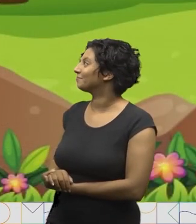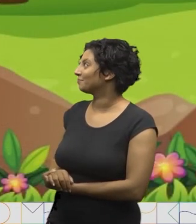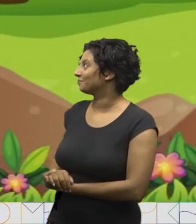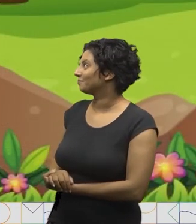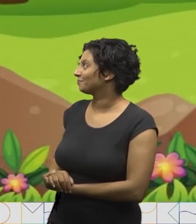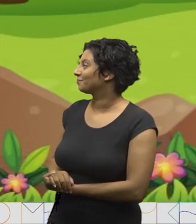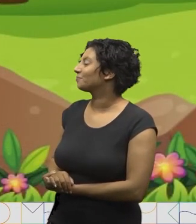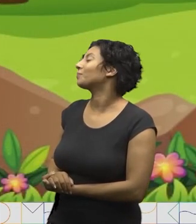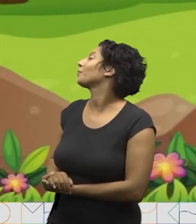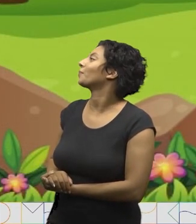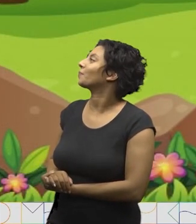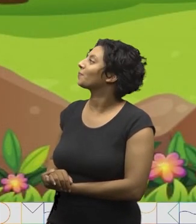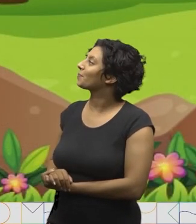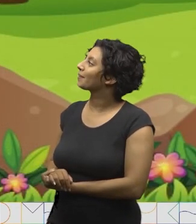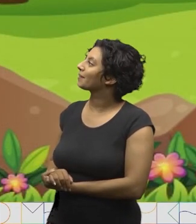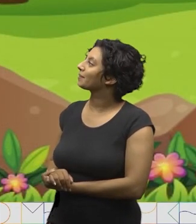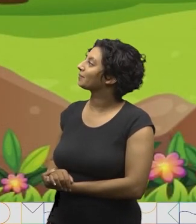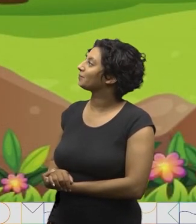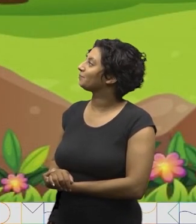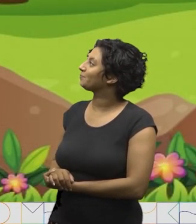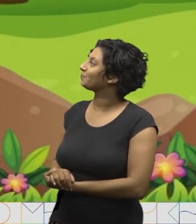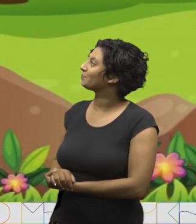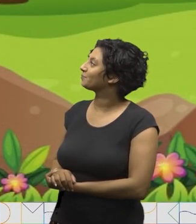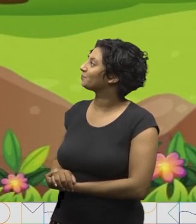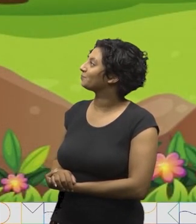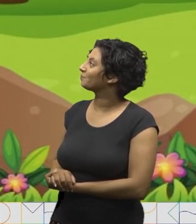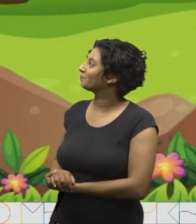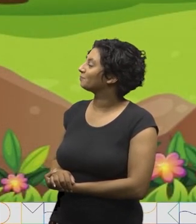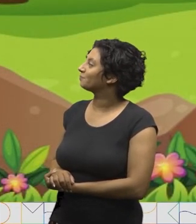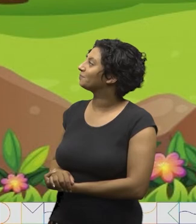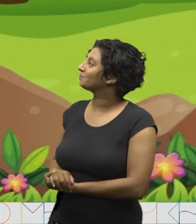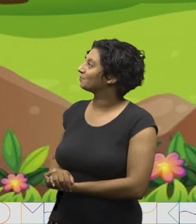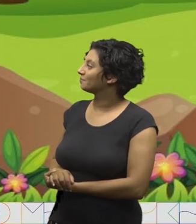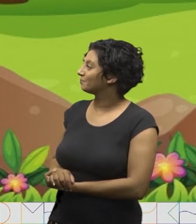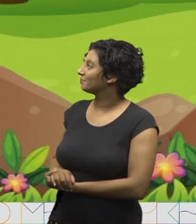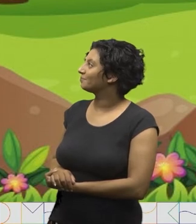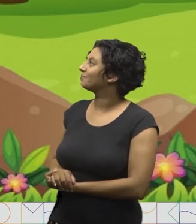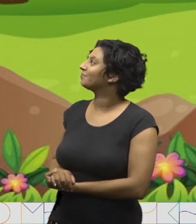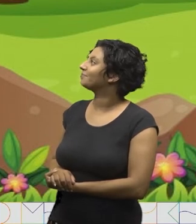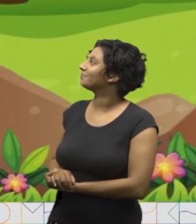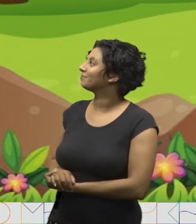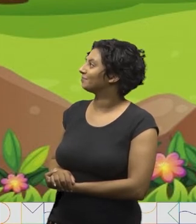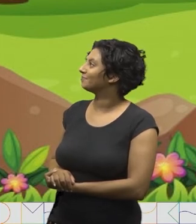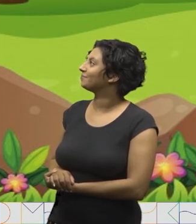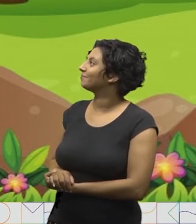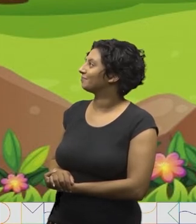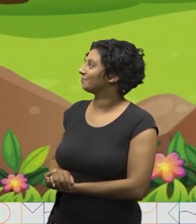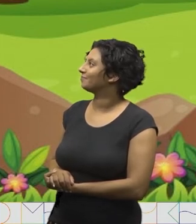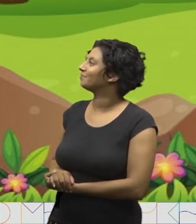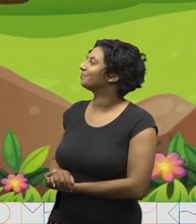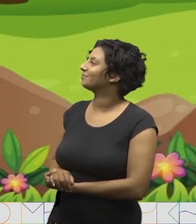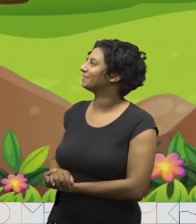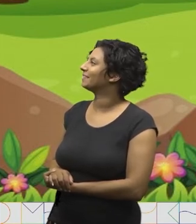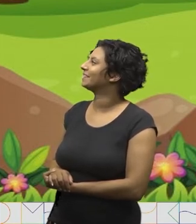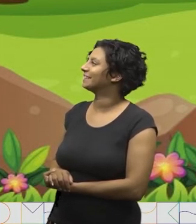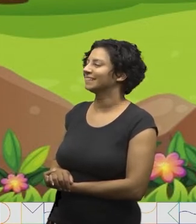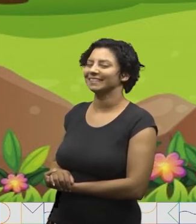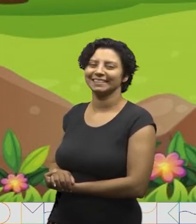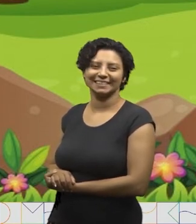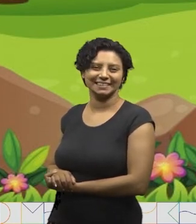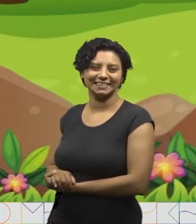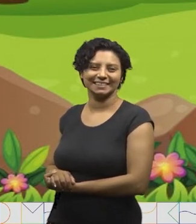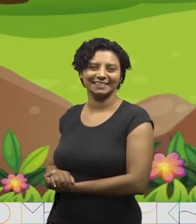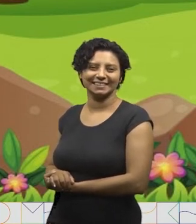Olha o sapo dentro do saco, o saco com o sapo dentro, o sapo batendo papo e o papo